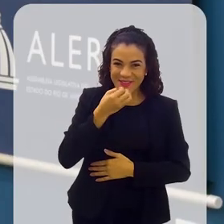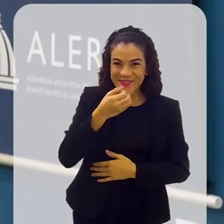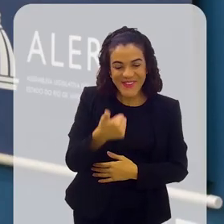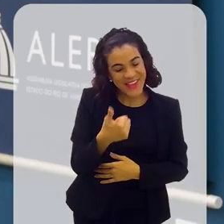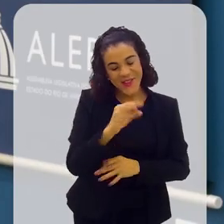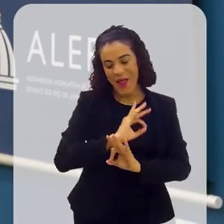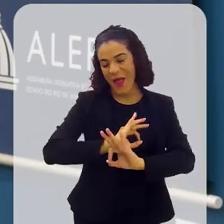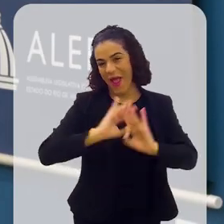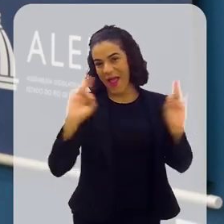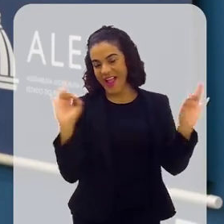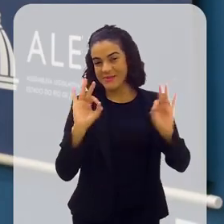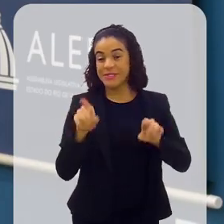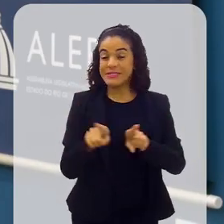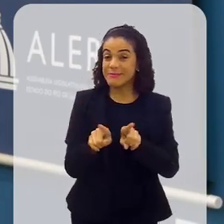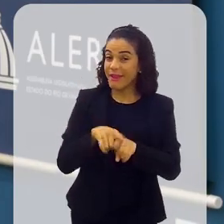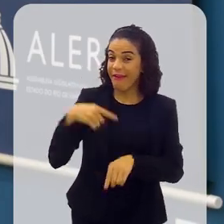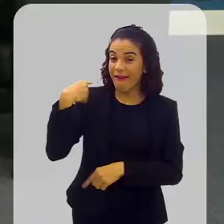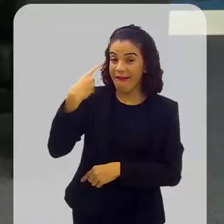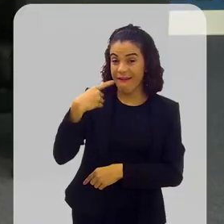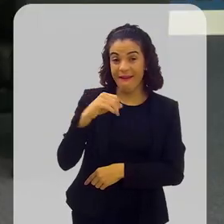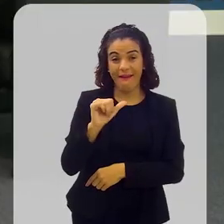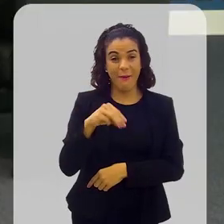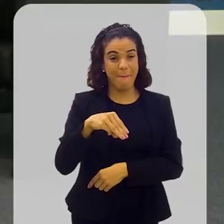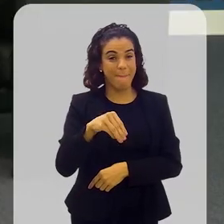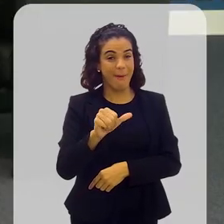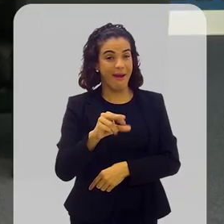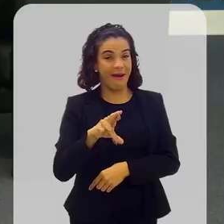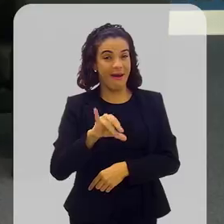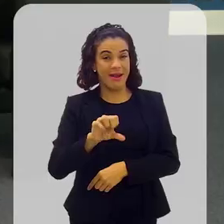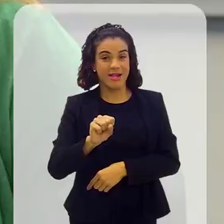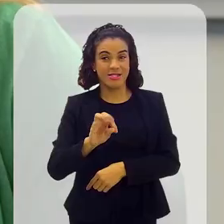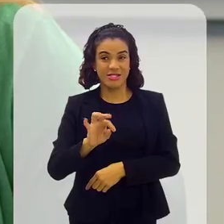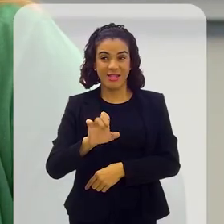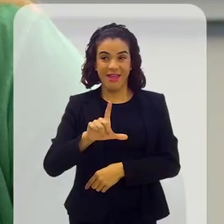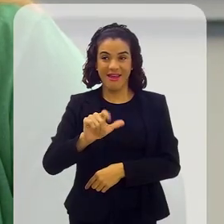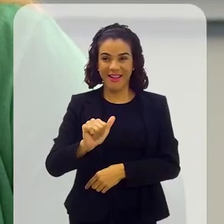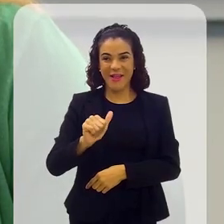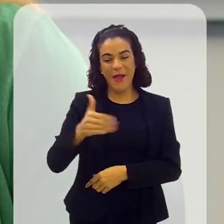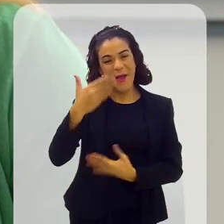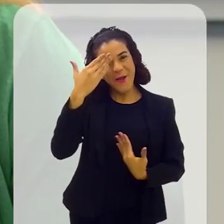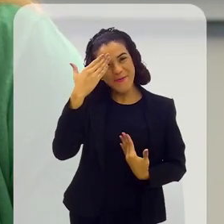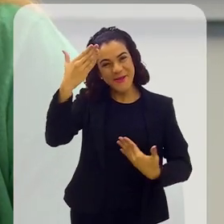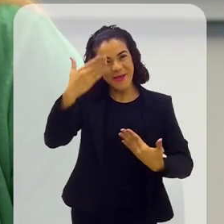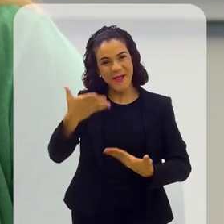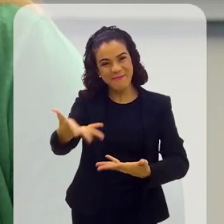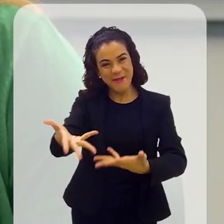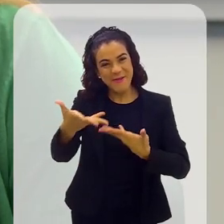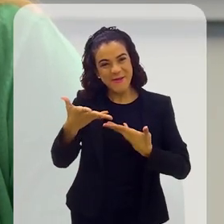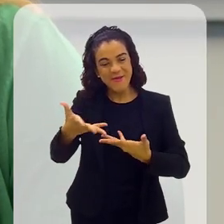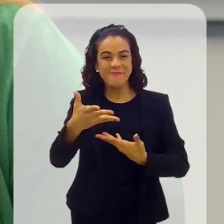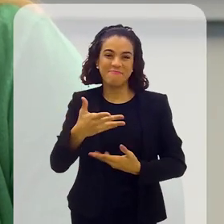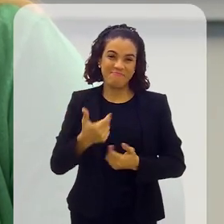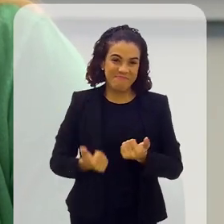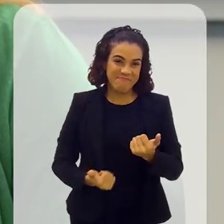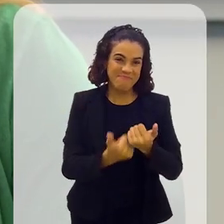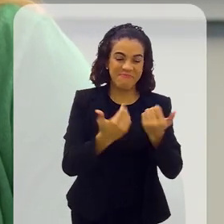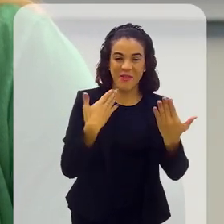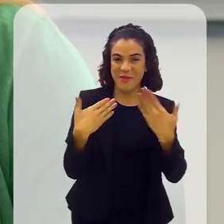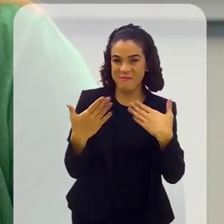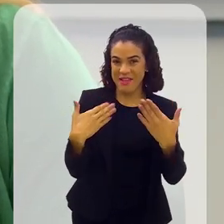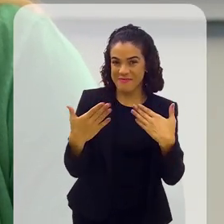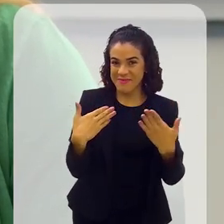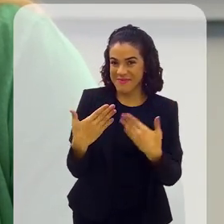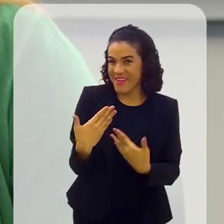Ótimo, tudo ótimo. E da advogada Maristela Dias. Prazer estar aqui, poder contribuir de alguma forma com esse bate